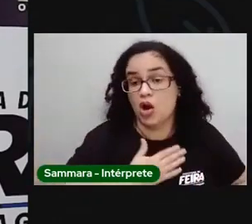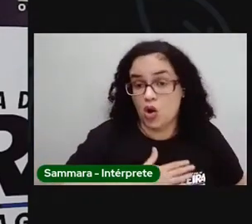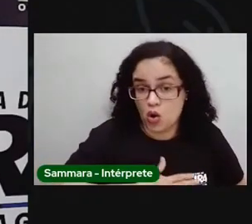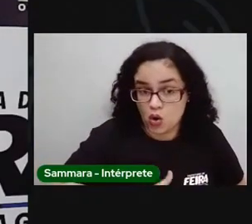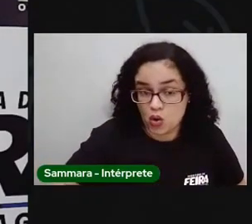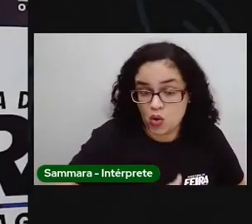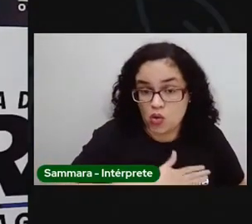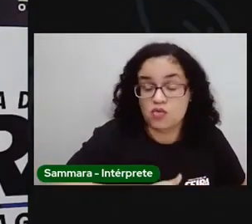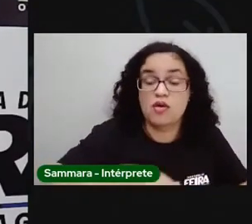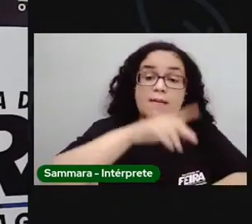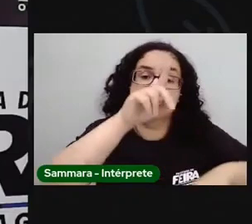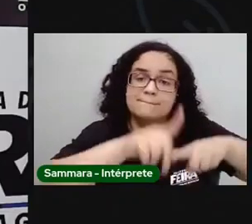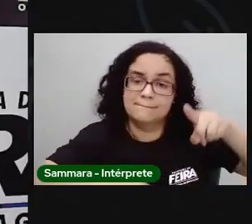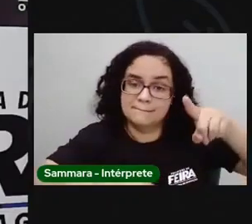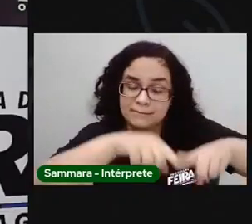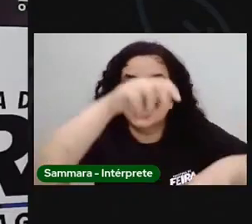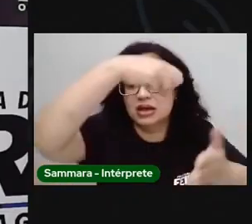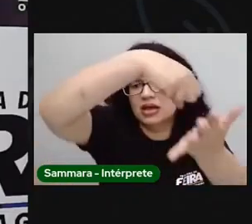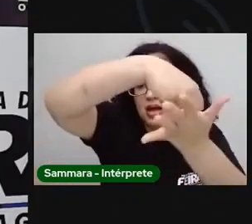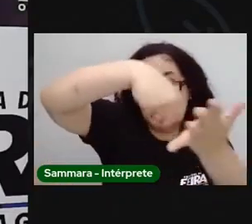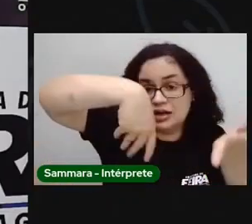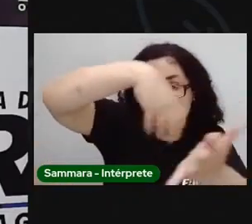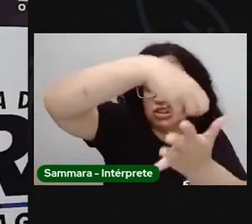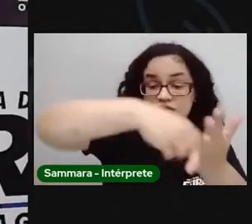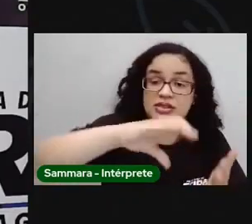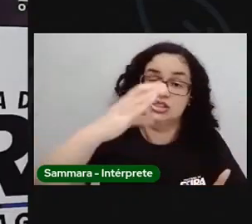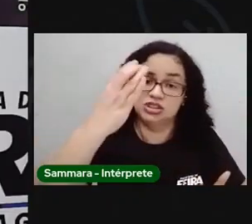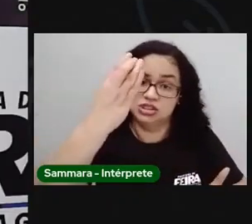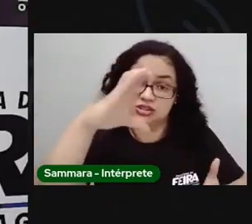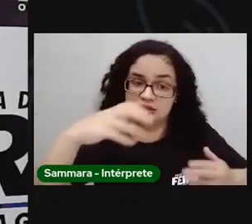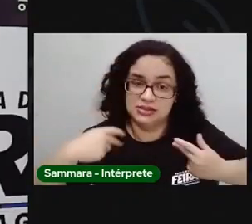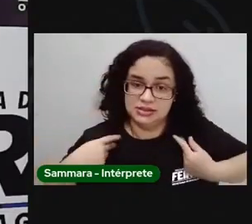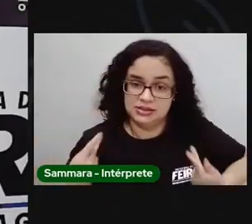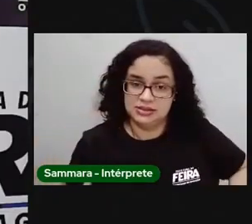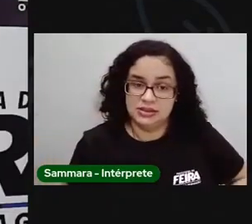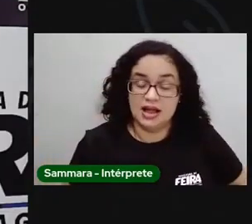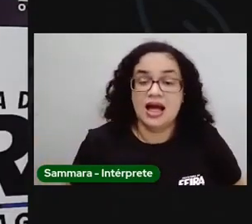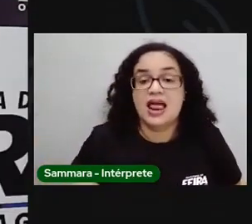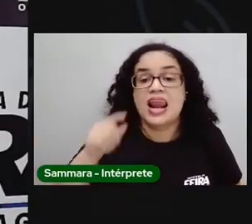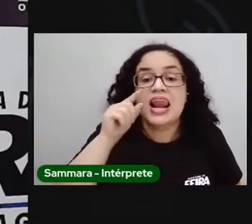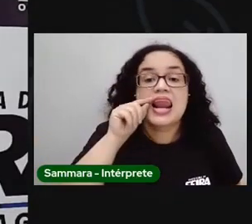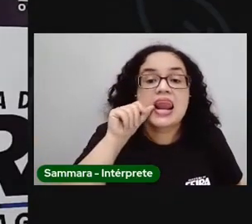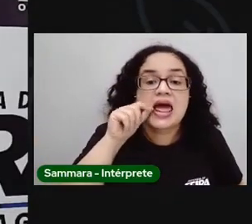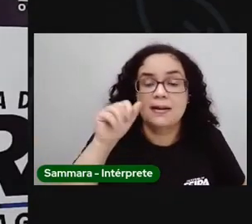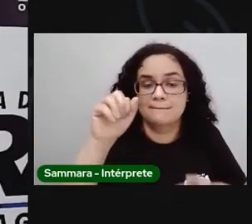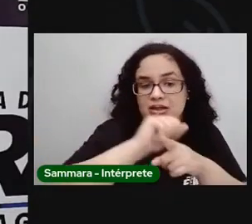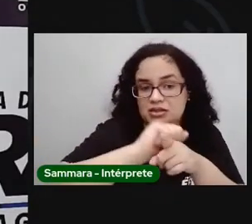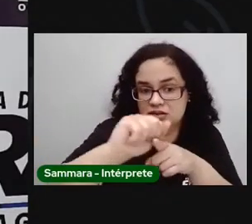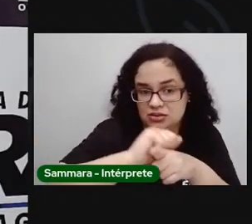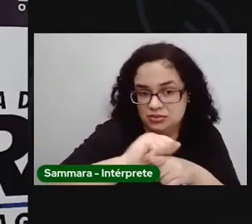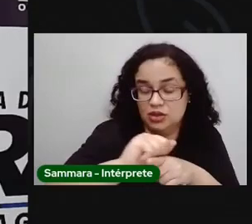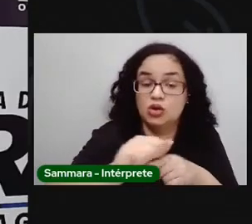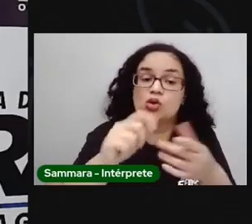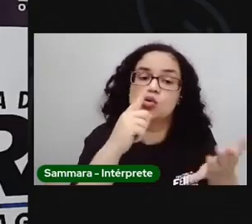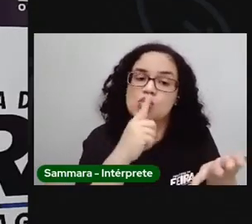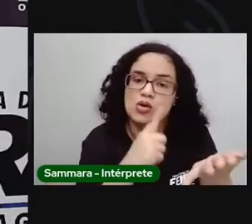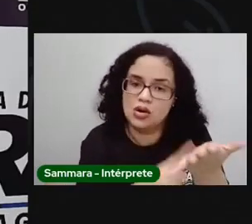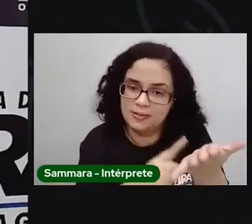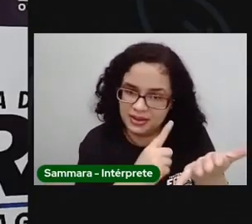com material na mão, atividade de ciências humanas, lápis, borracha. Combinado?